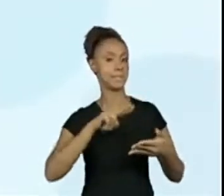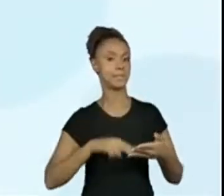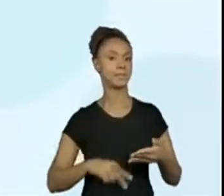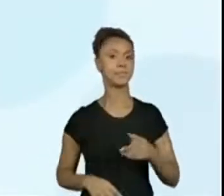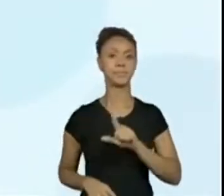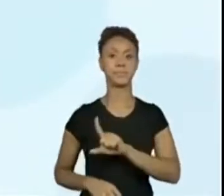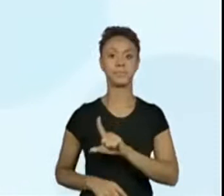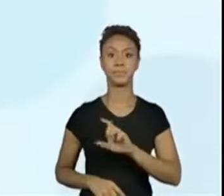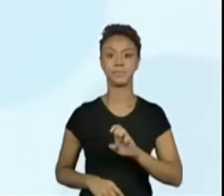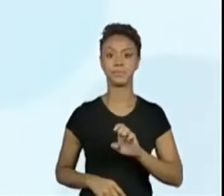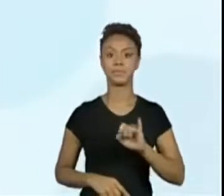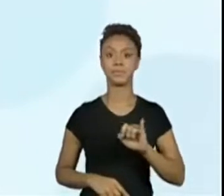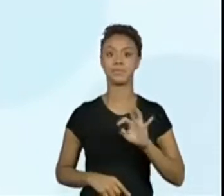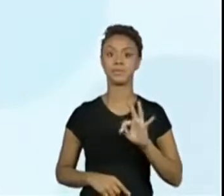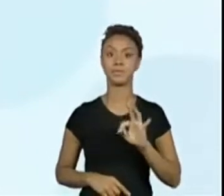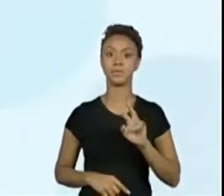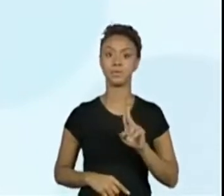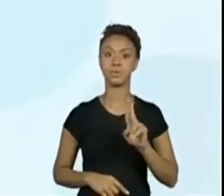De.